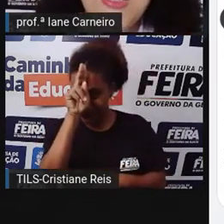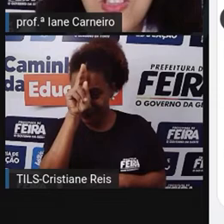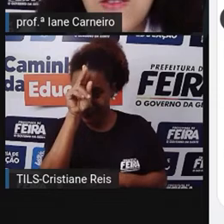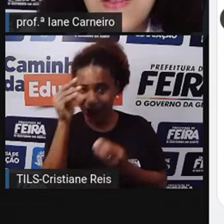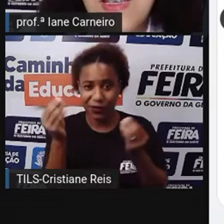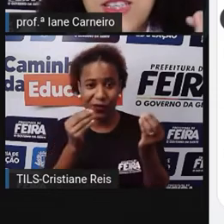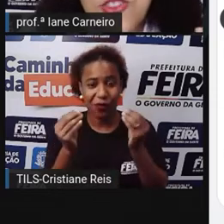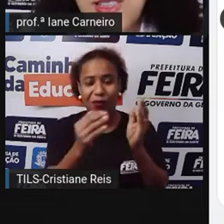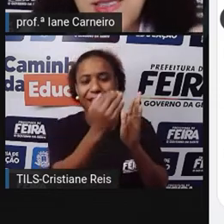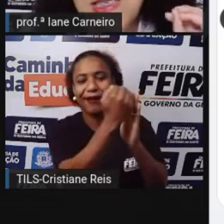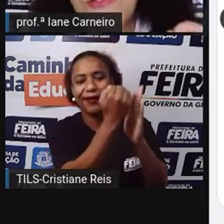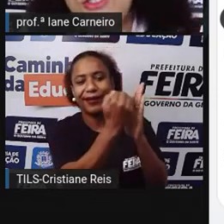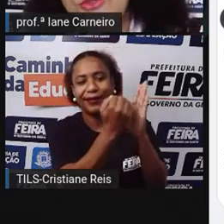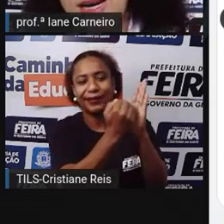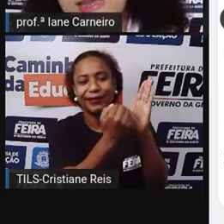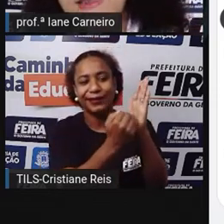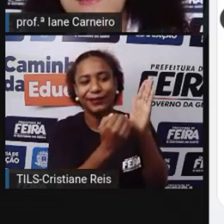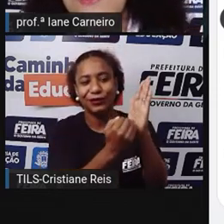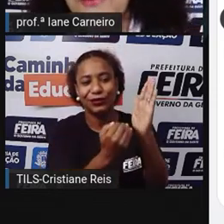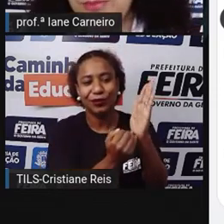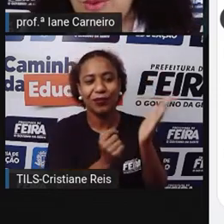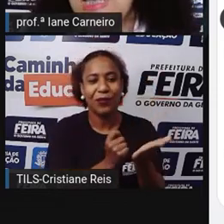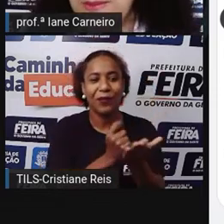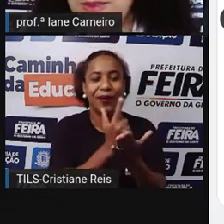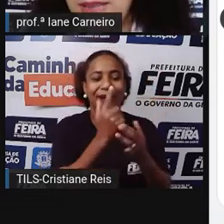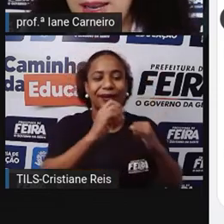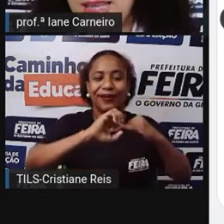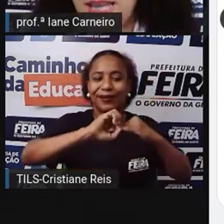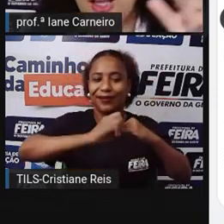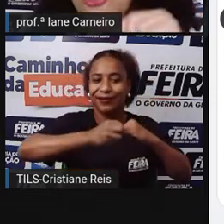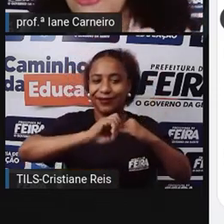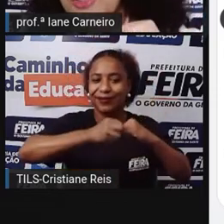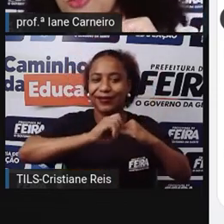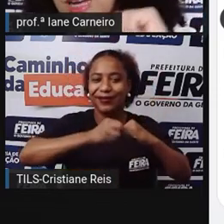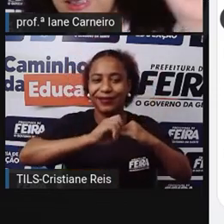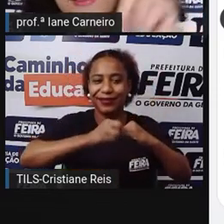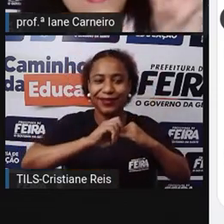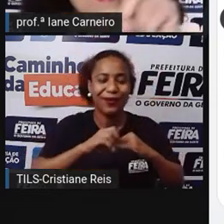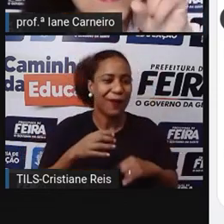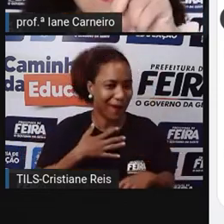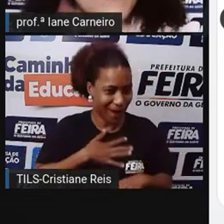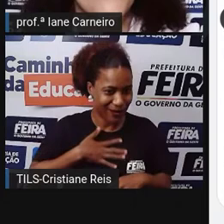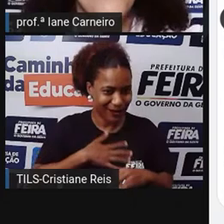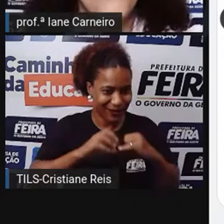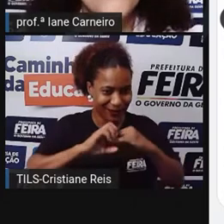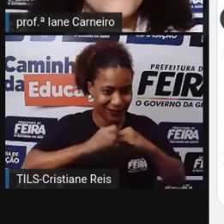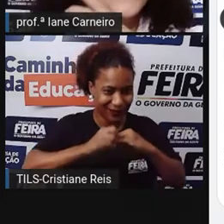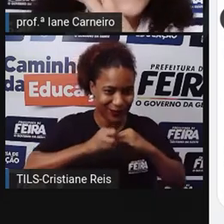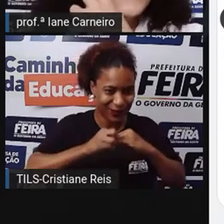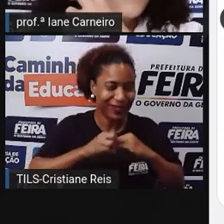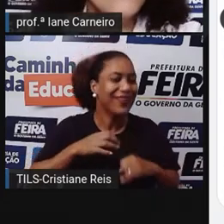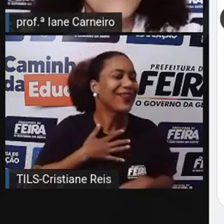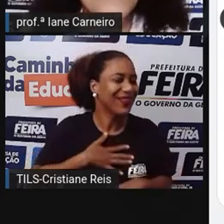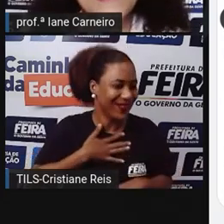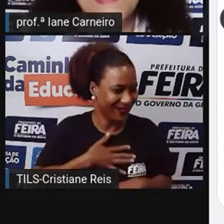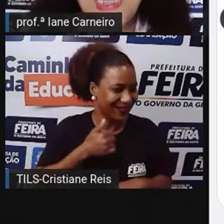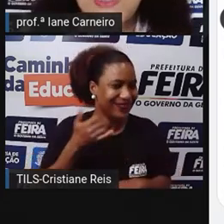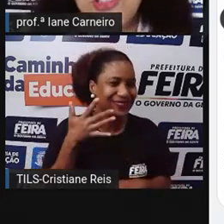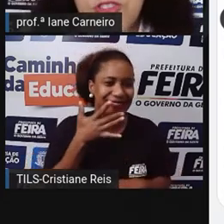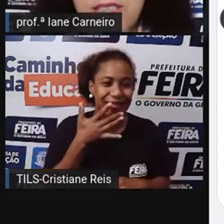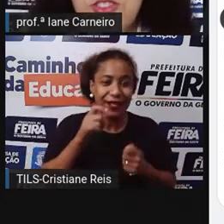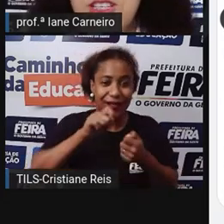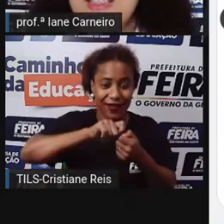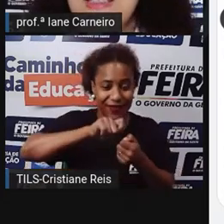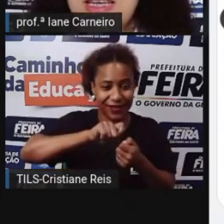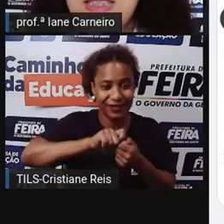uma lista Dos ingredientes Da feijoada Para o casamento dela Quem aí gosta de feijoada? Eu gosto Então a gente vai fazer Essa